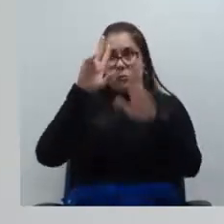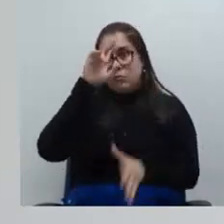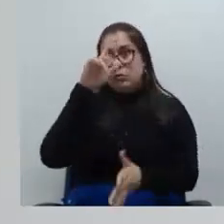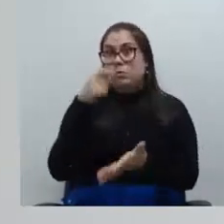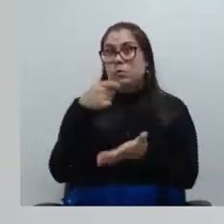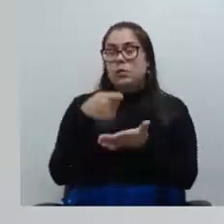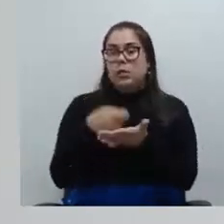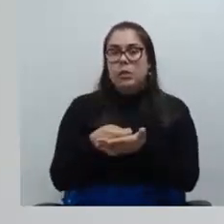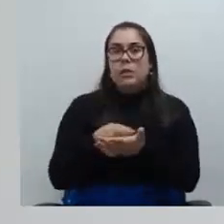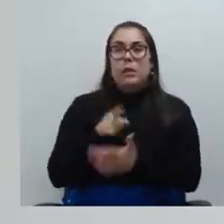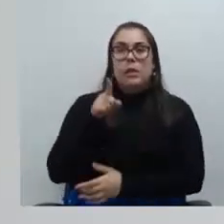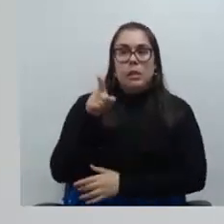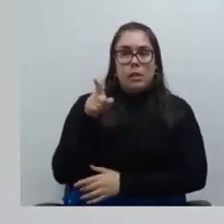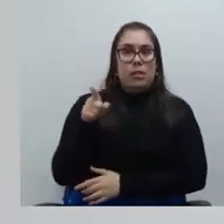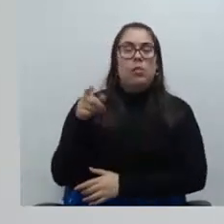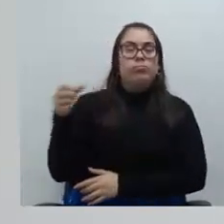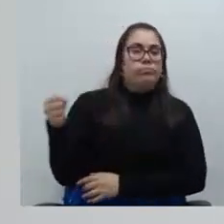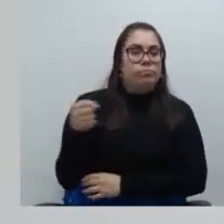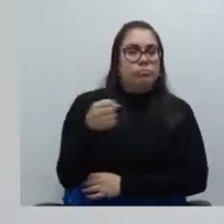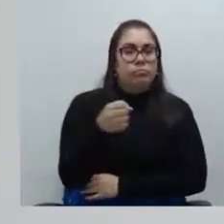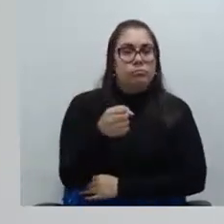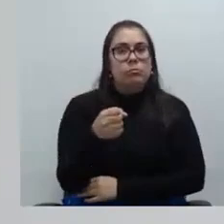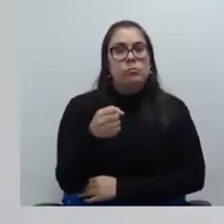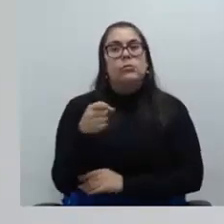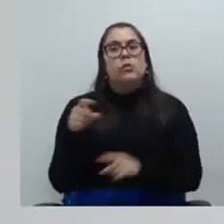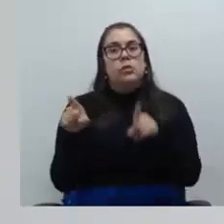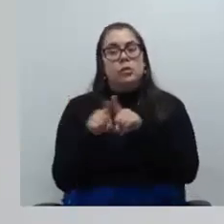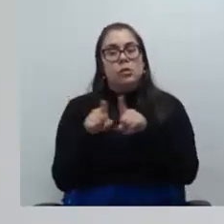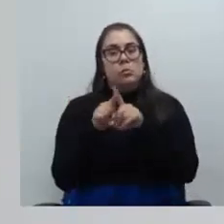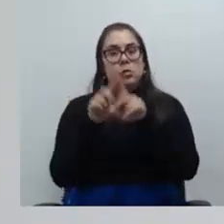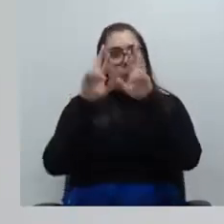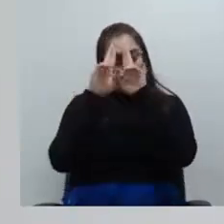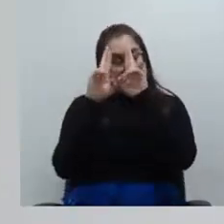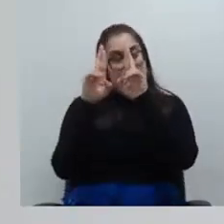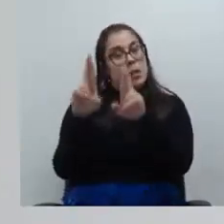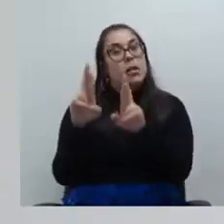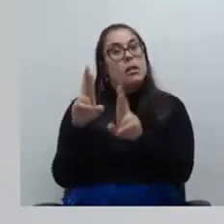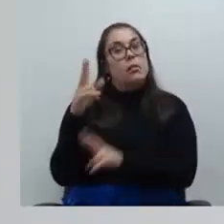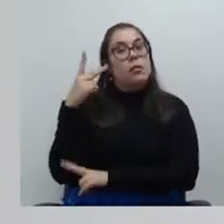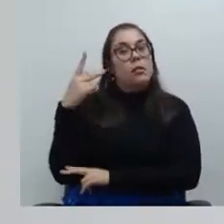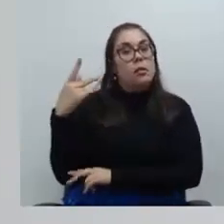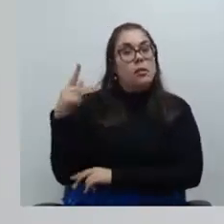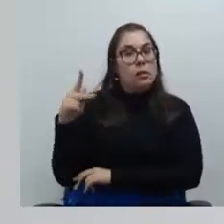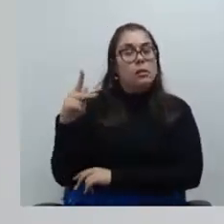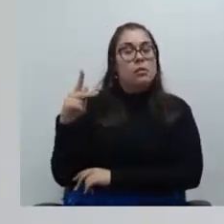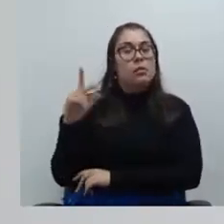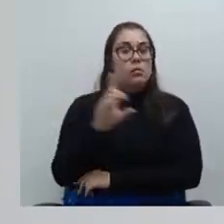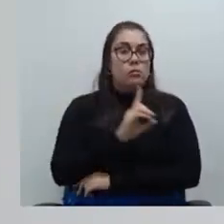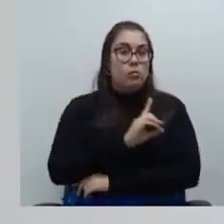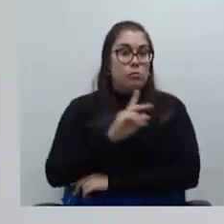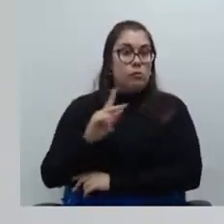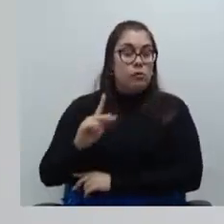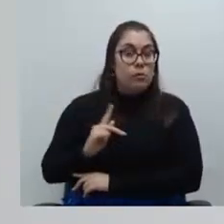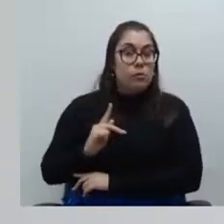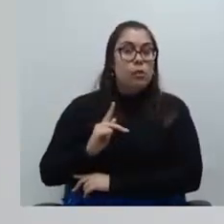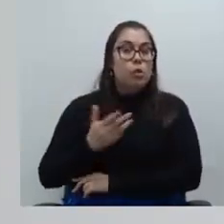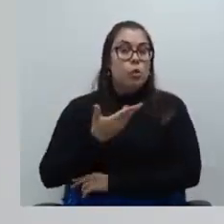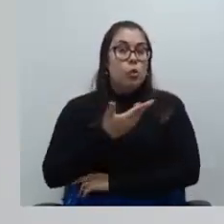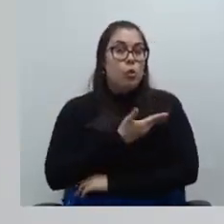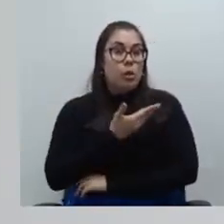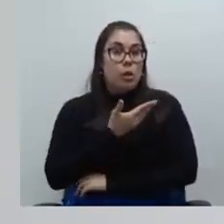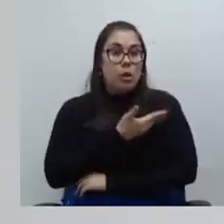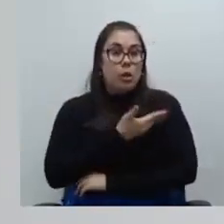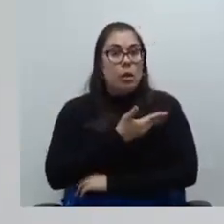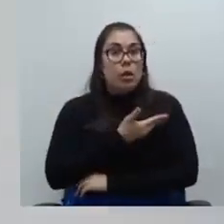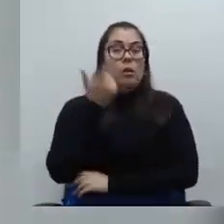judicial que lhe deu posse certo assim como respeitamos o desejo do defensor né do colega